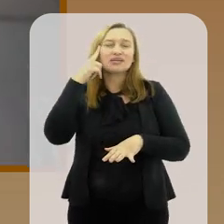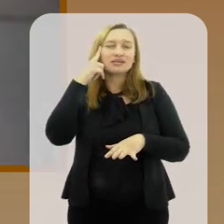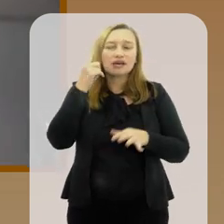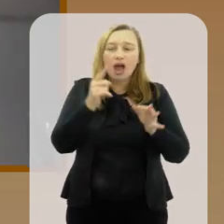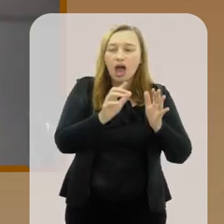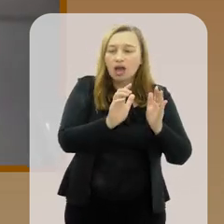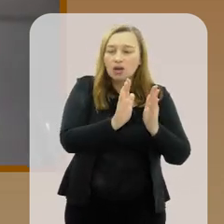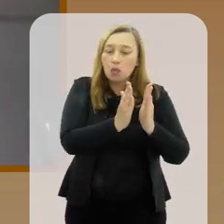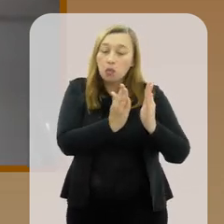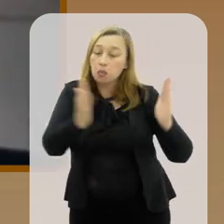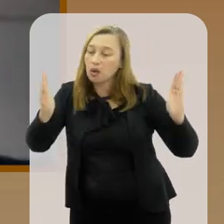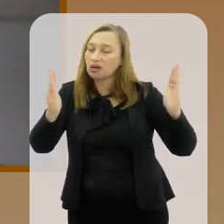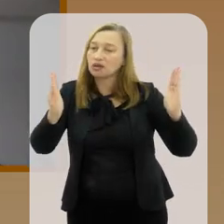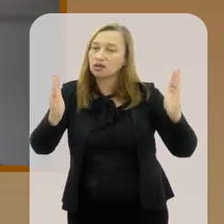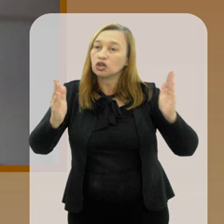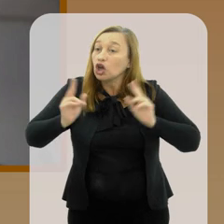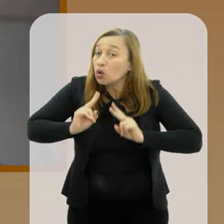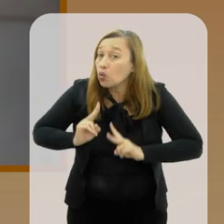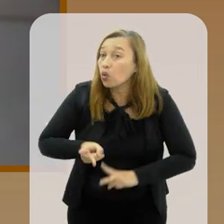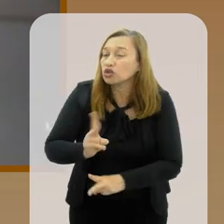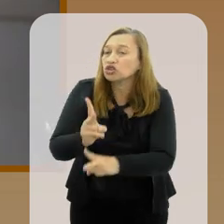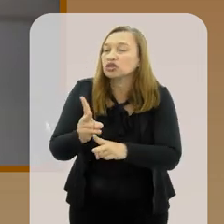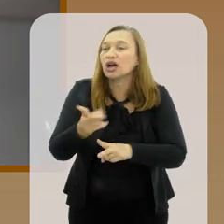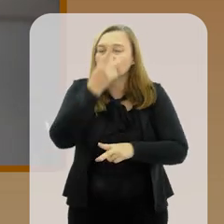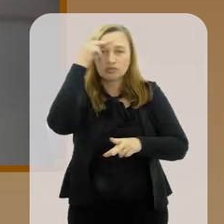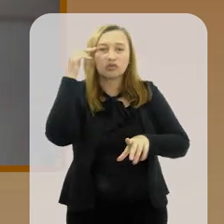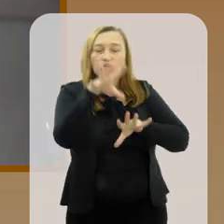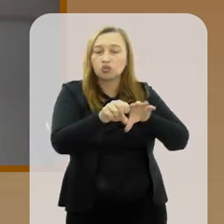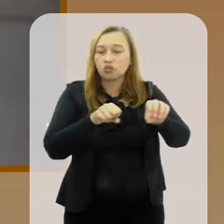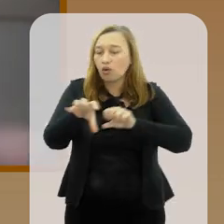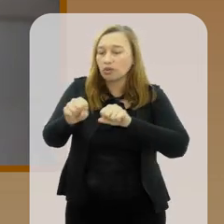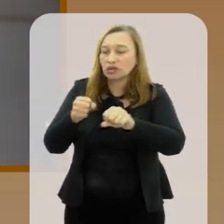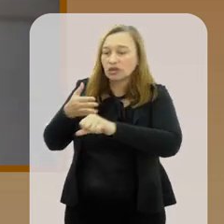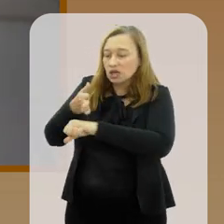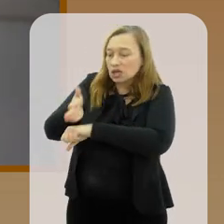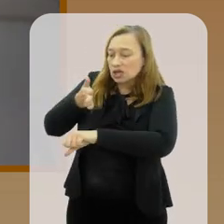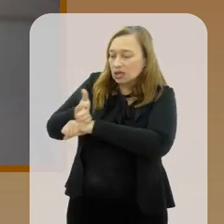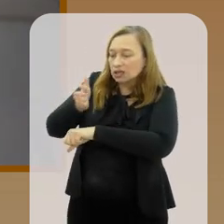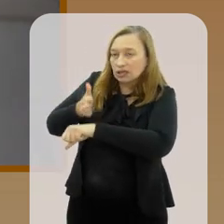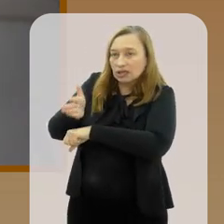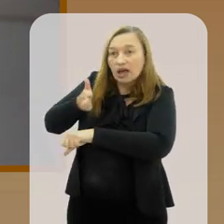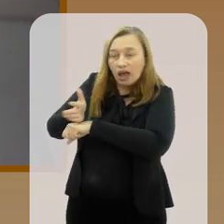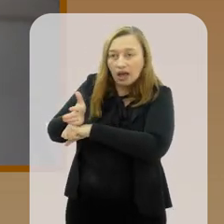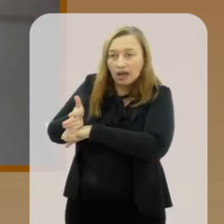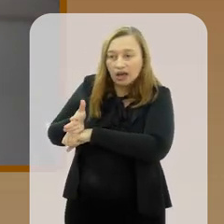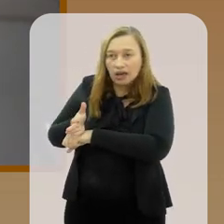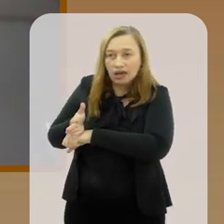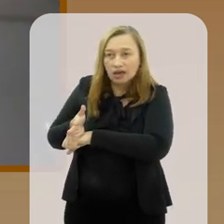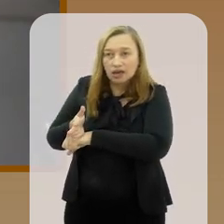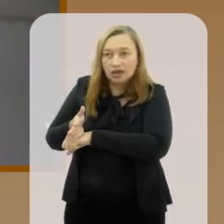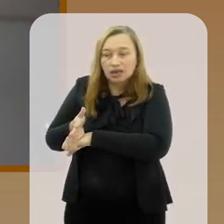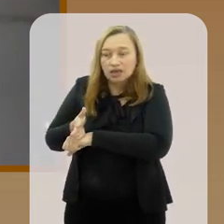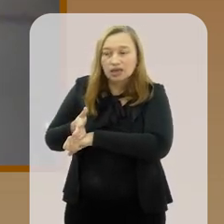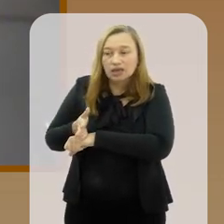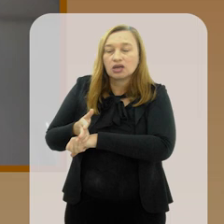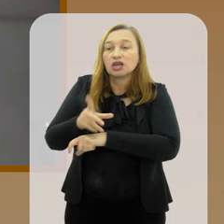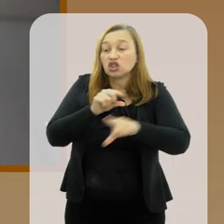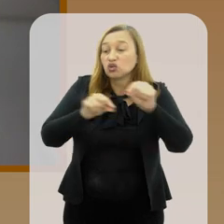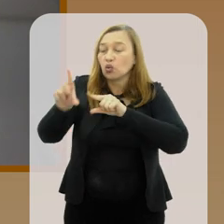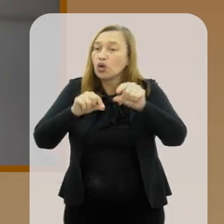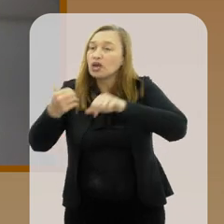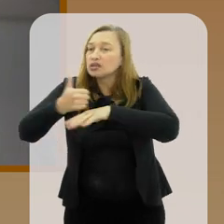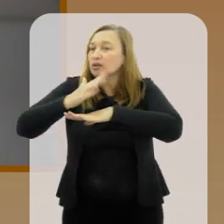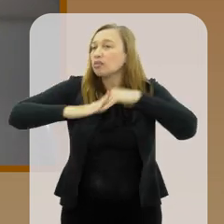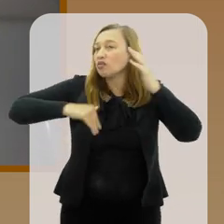de pensá-lo em extremamente longo prazo e precisa ser feito com continuidade as pessoas que estão se formando e que querem entrar e que querem participar disso